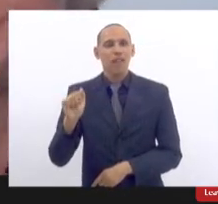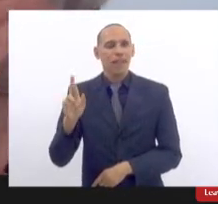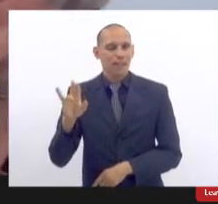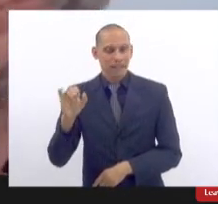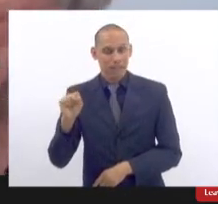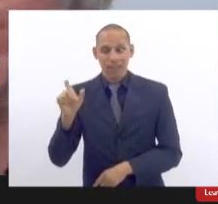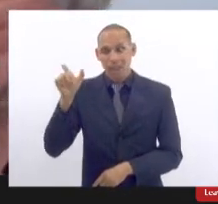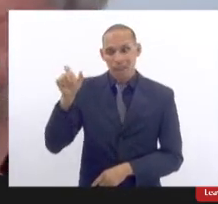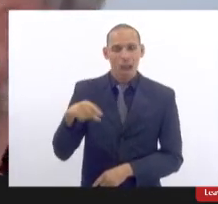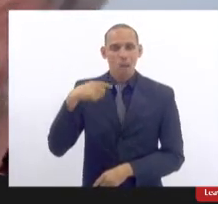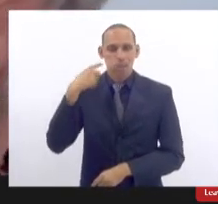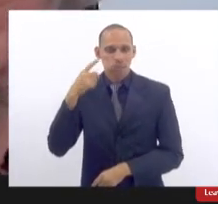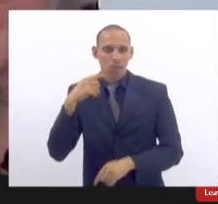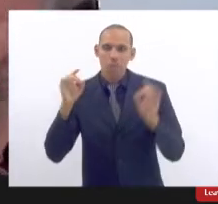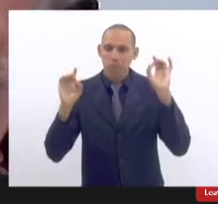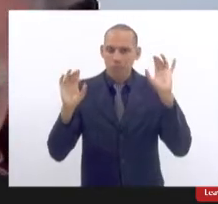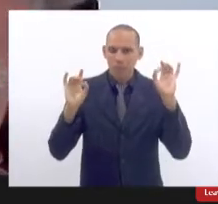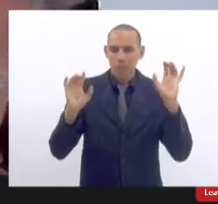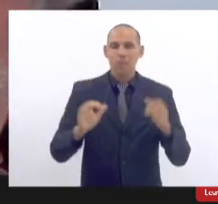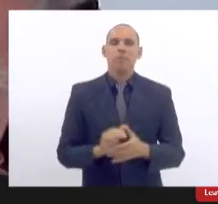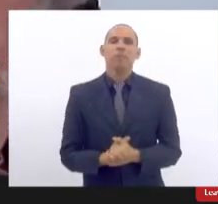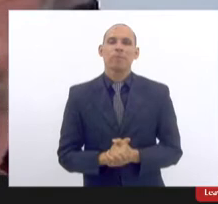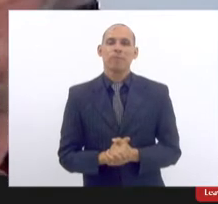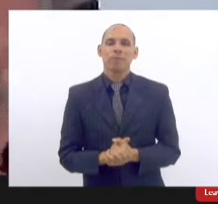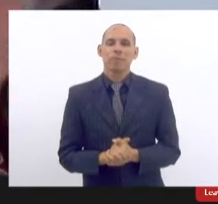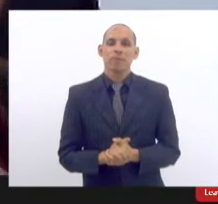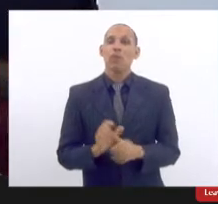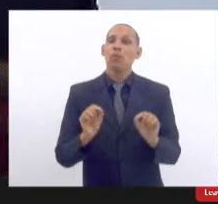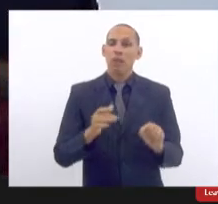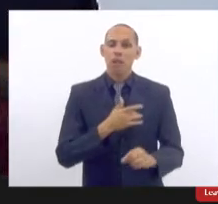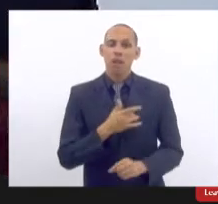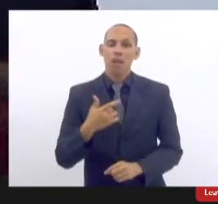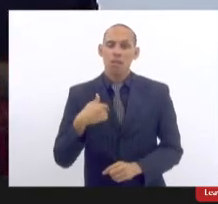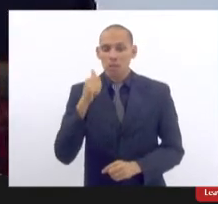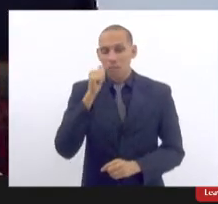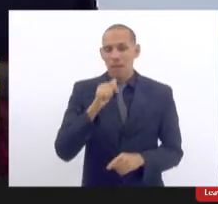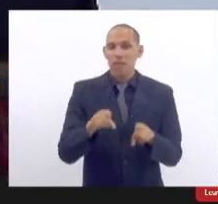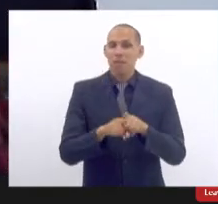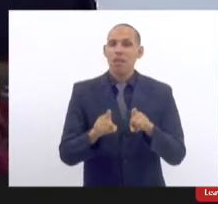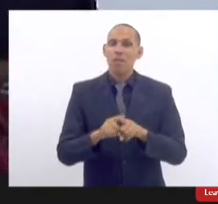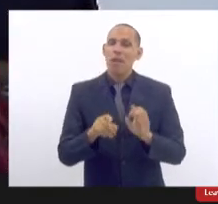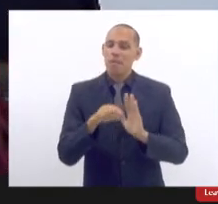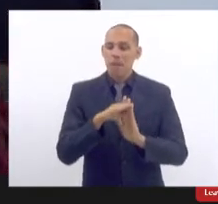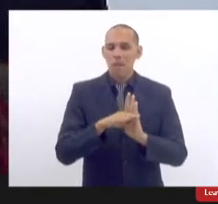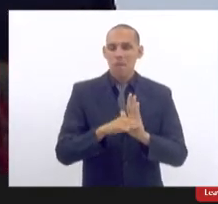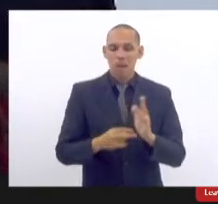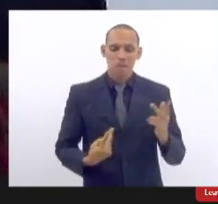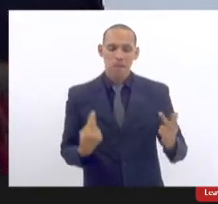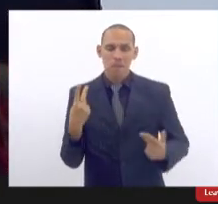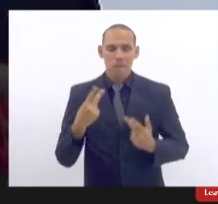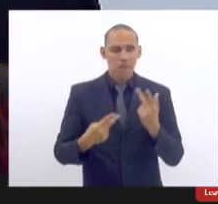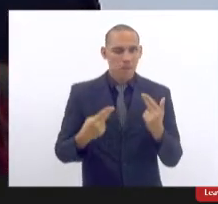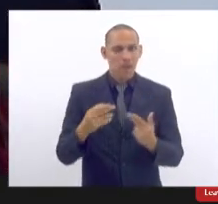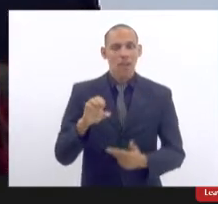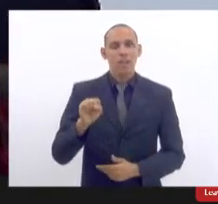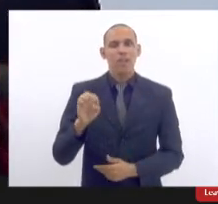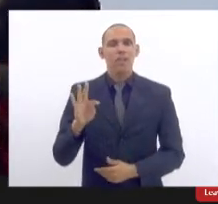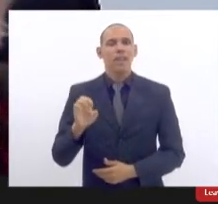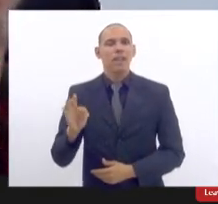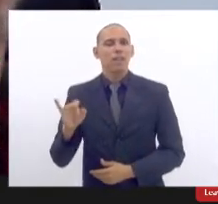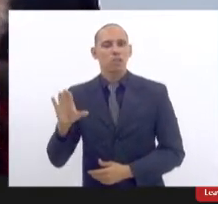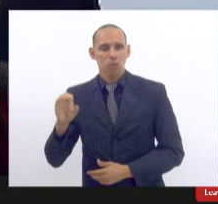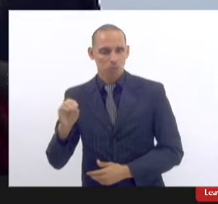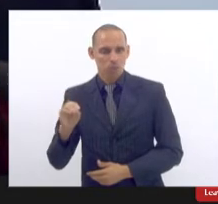advogada especialista em saúde da mulher e procedimentos estéticos vamos ver esse olhar que é um olhar diferente